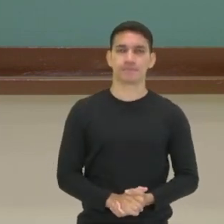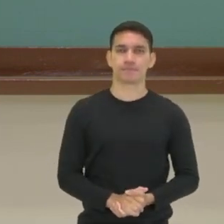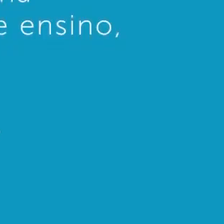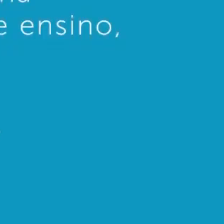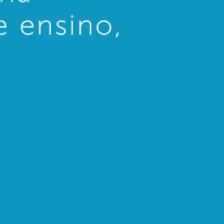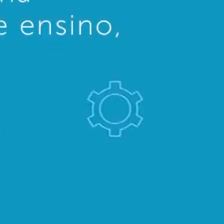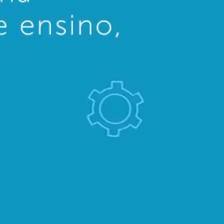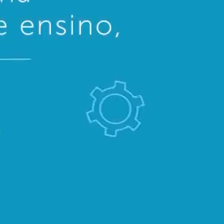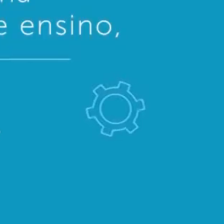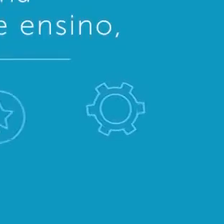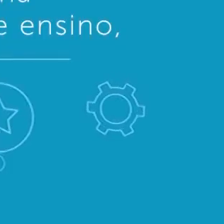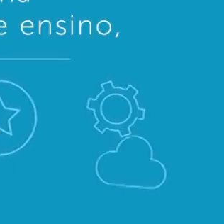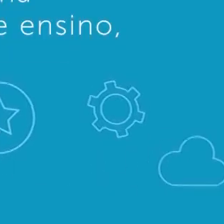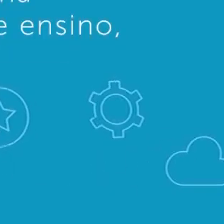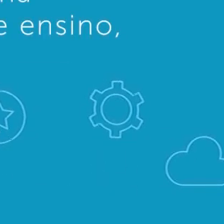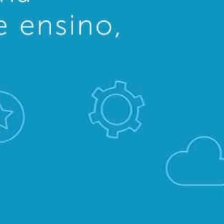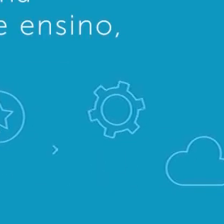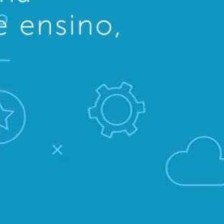encontro.